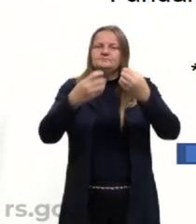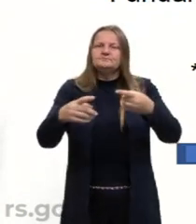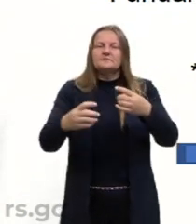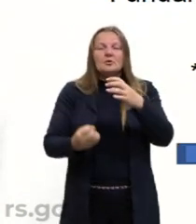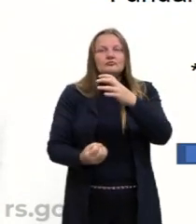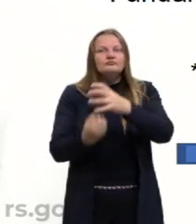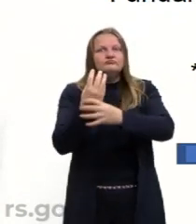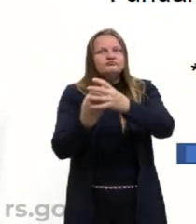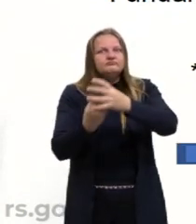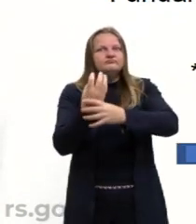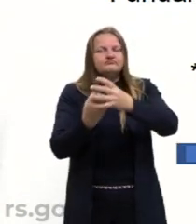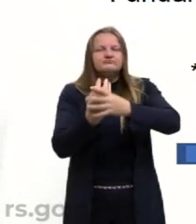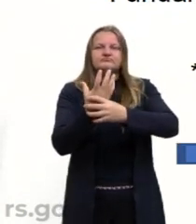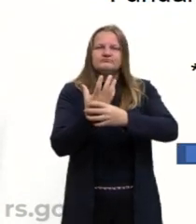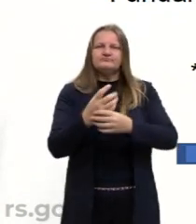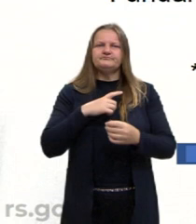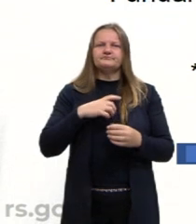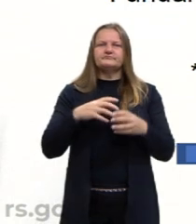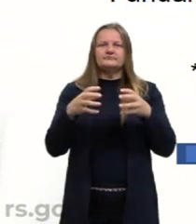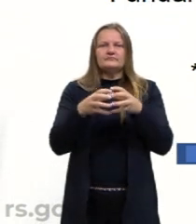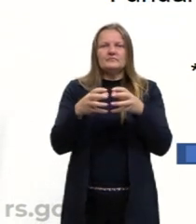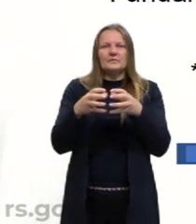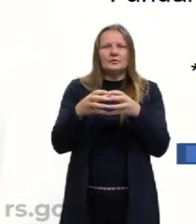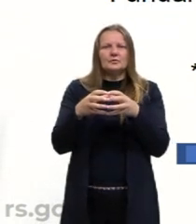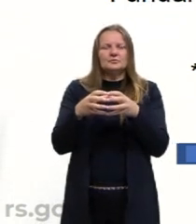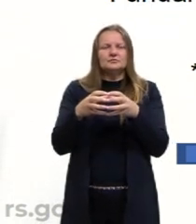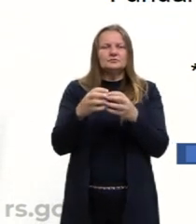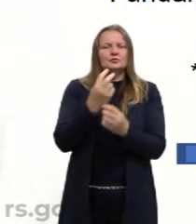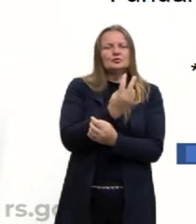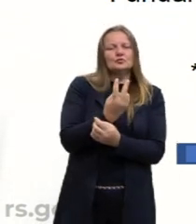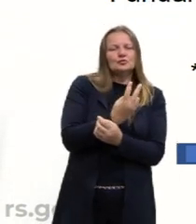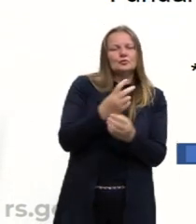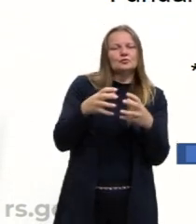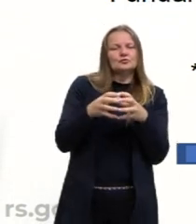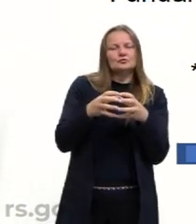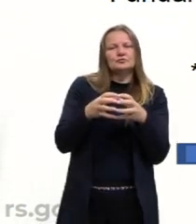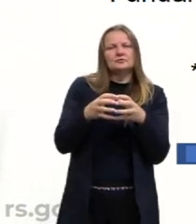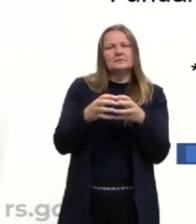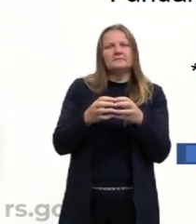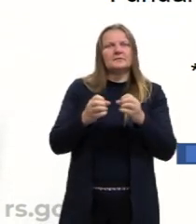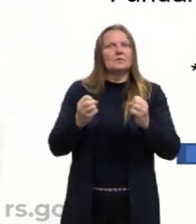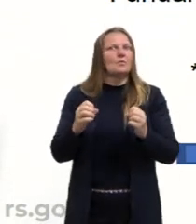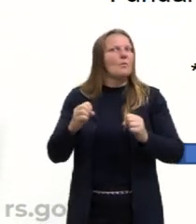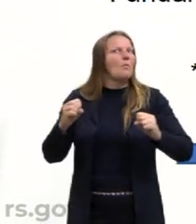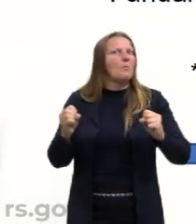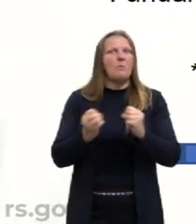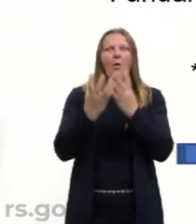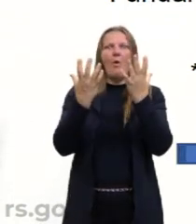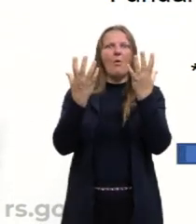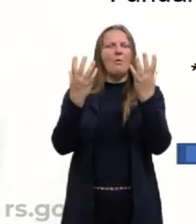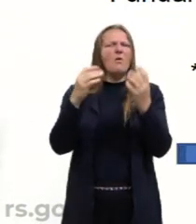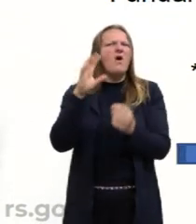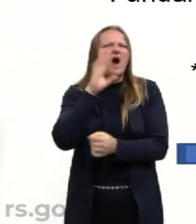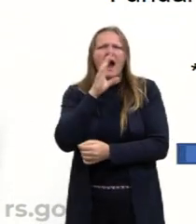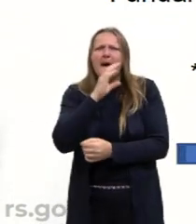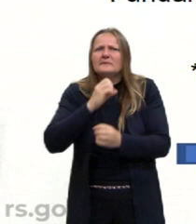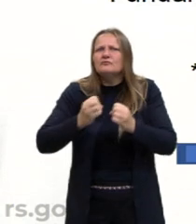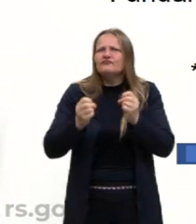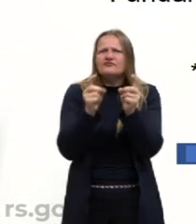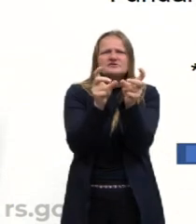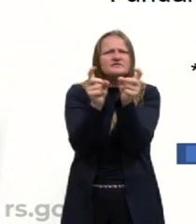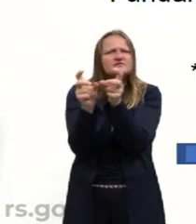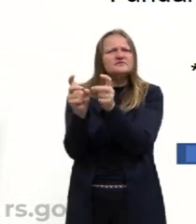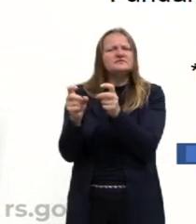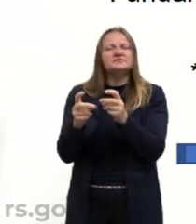Surgem alguns bandas, cantores duplas e estouram em um tempo muito rápido e também